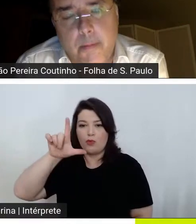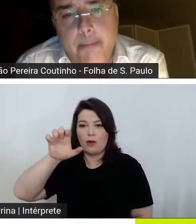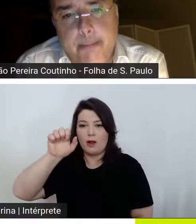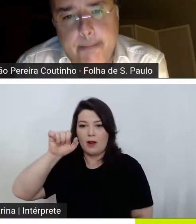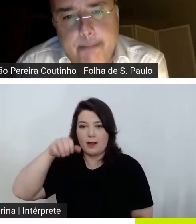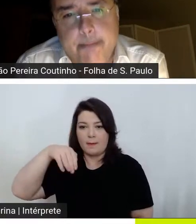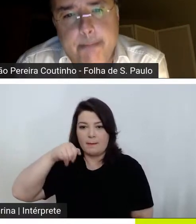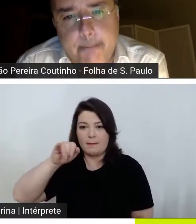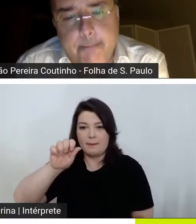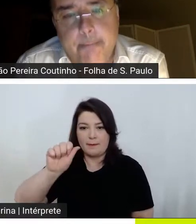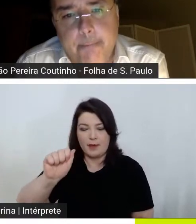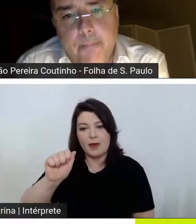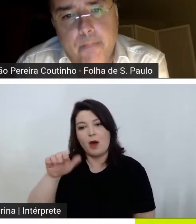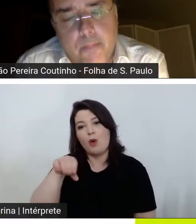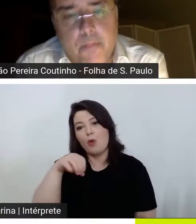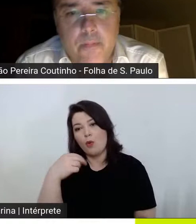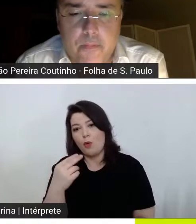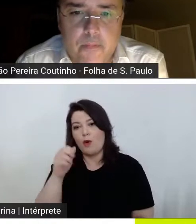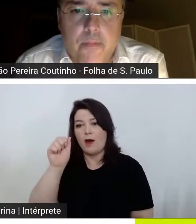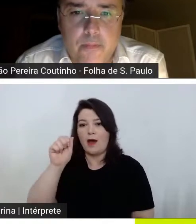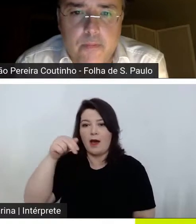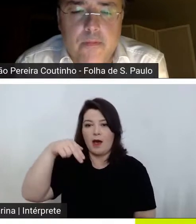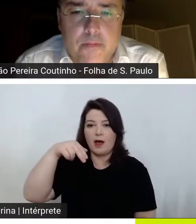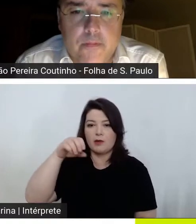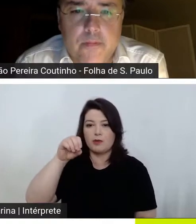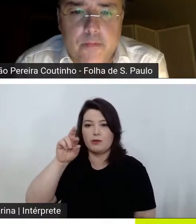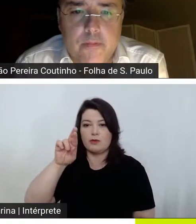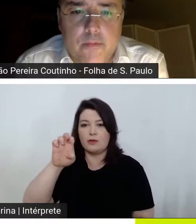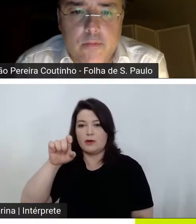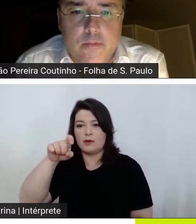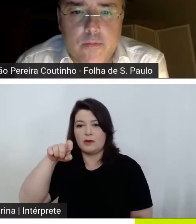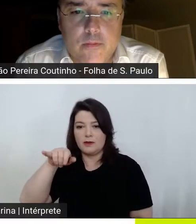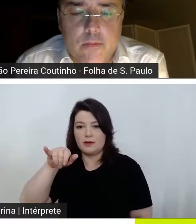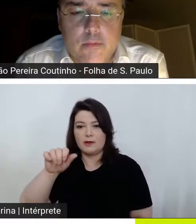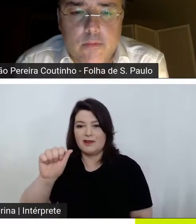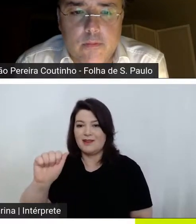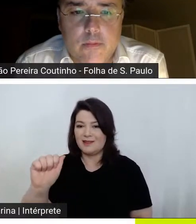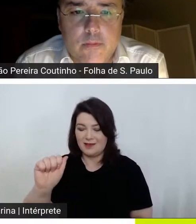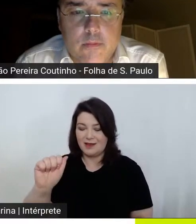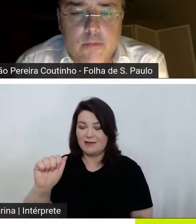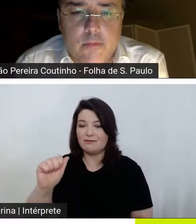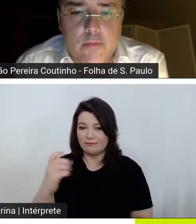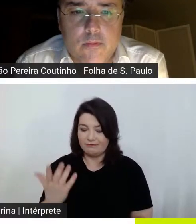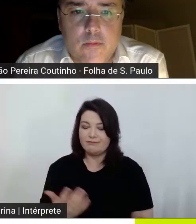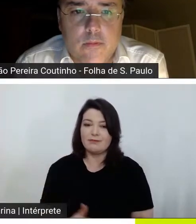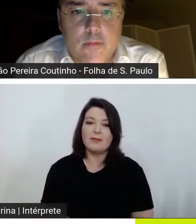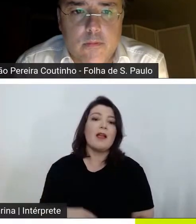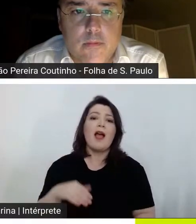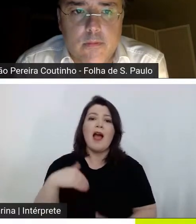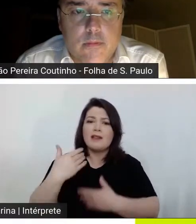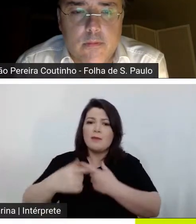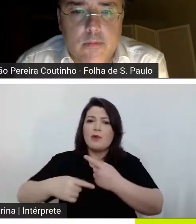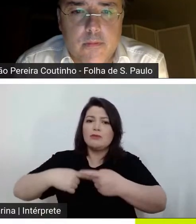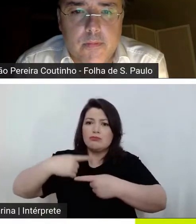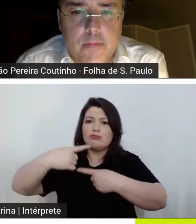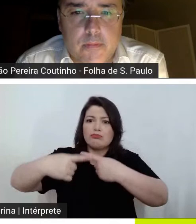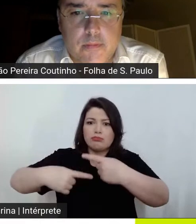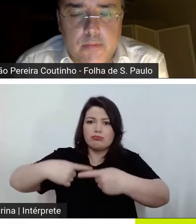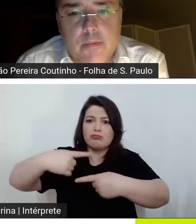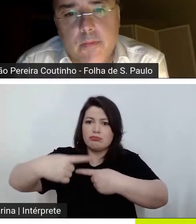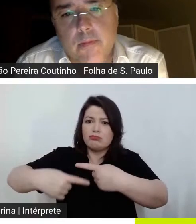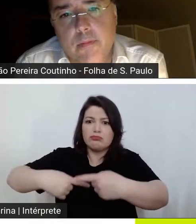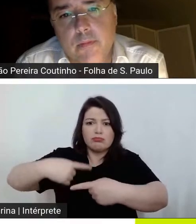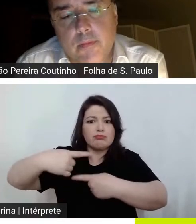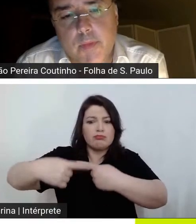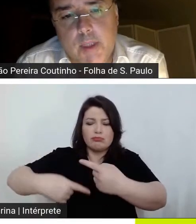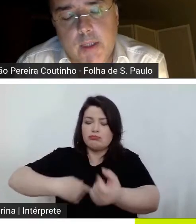por um processo de subjetivação e aí vai virando um circuito vicioso